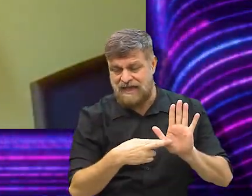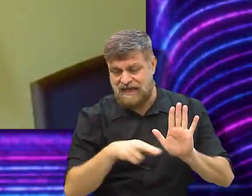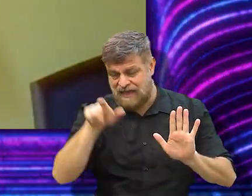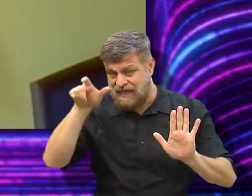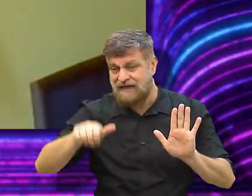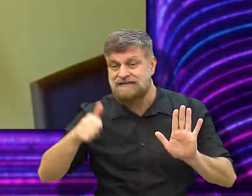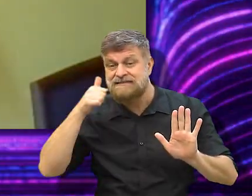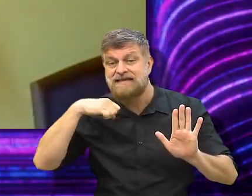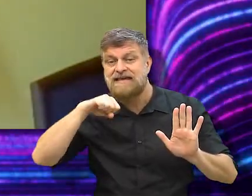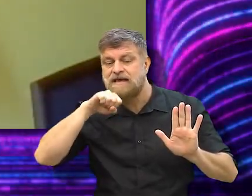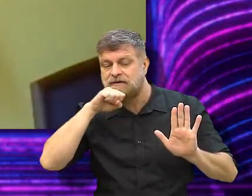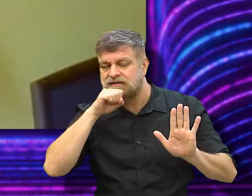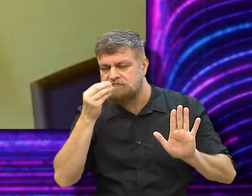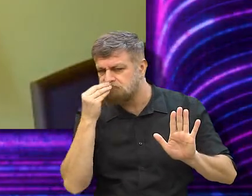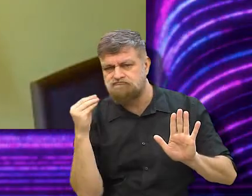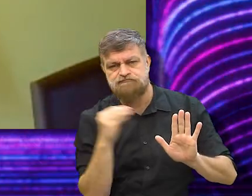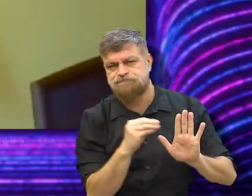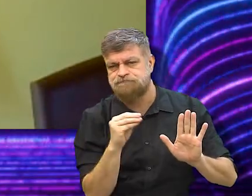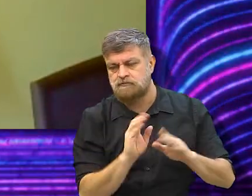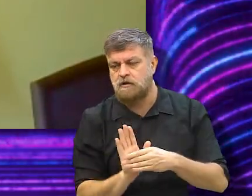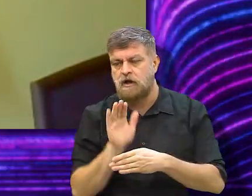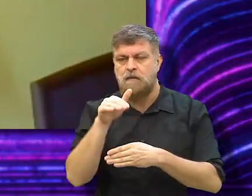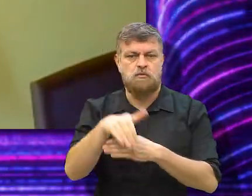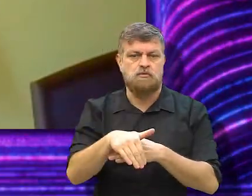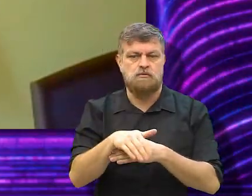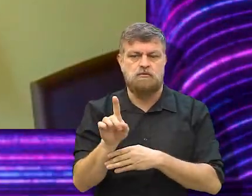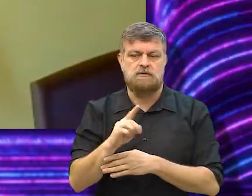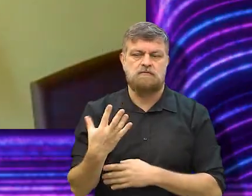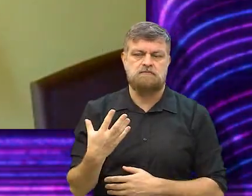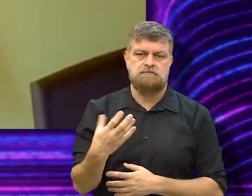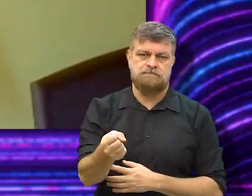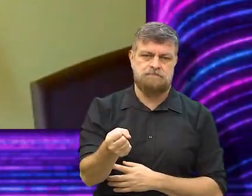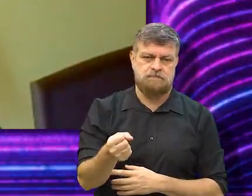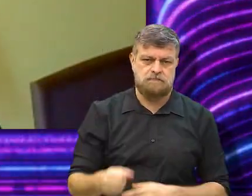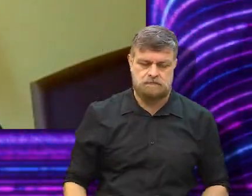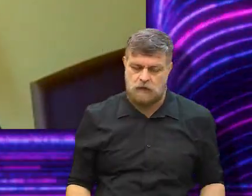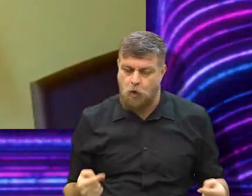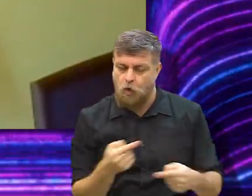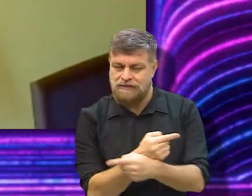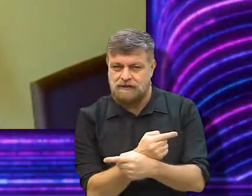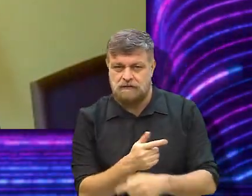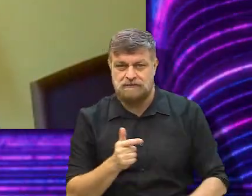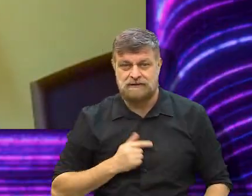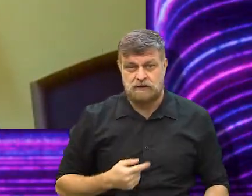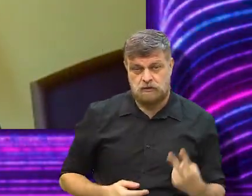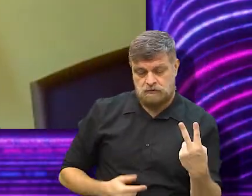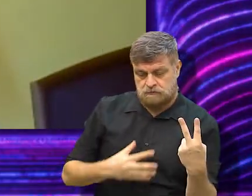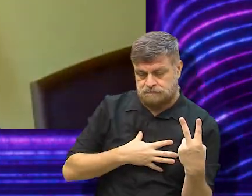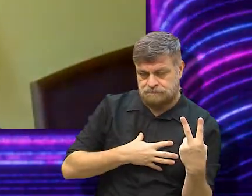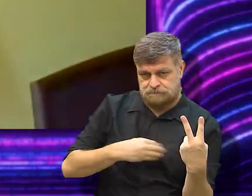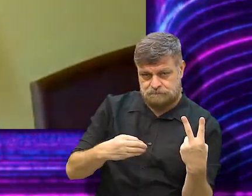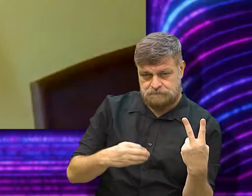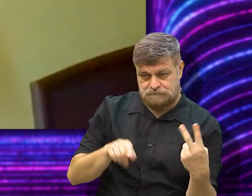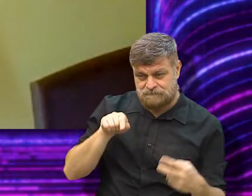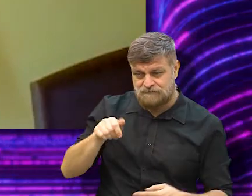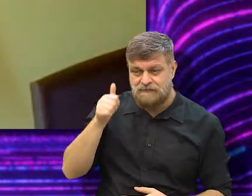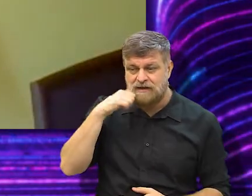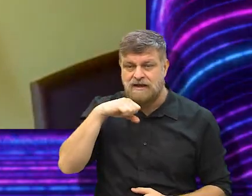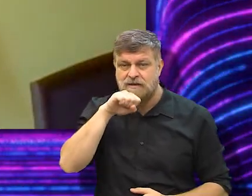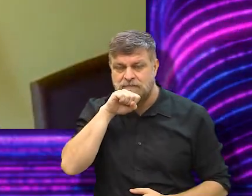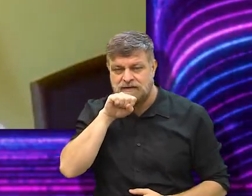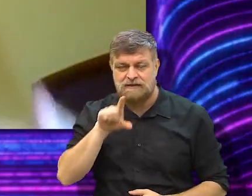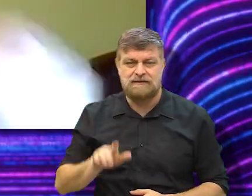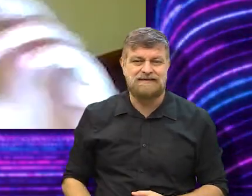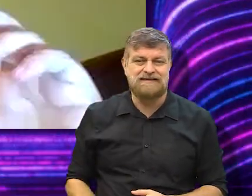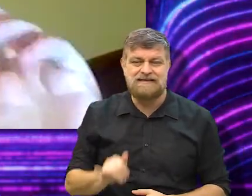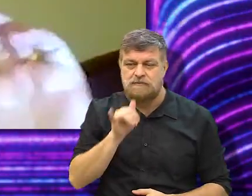burlou algumas regras dessa sociedade sem as pessoas saberem, e ela tem dois filhos, mas ela